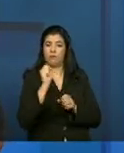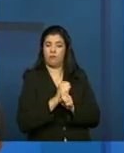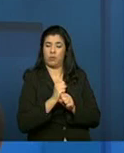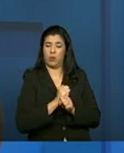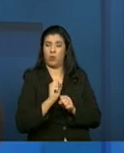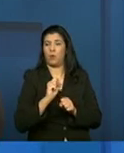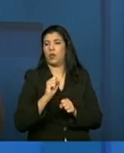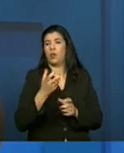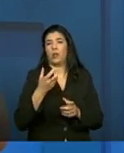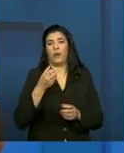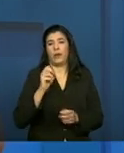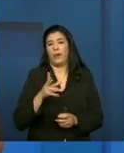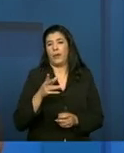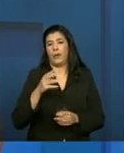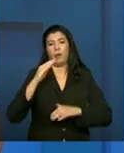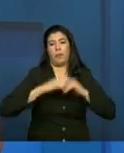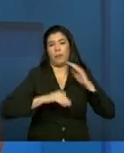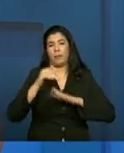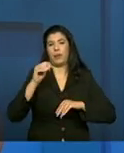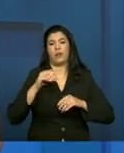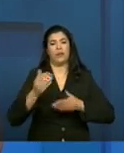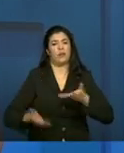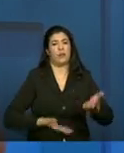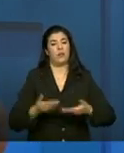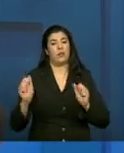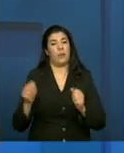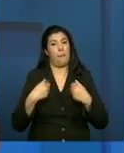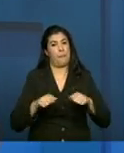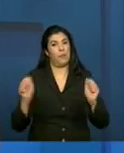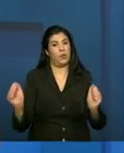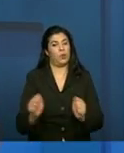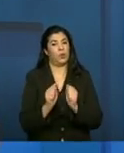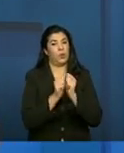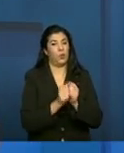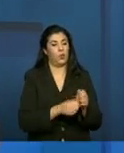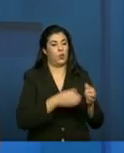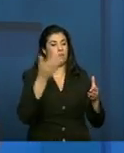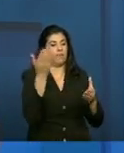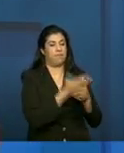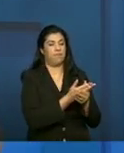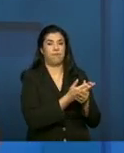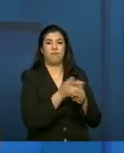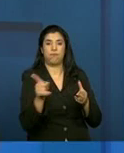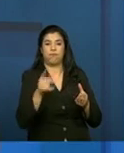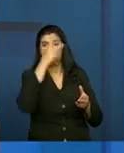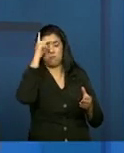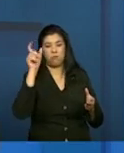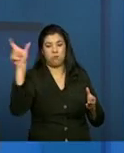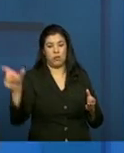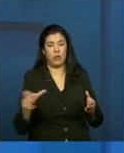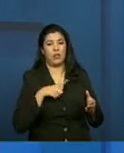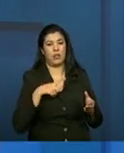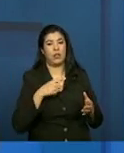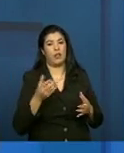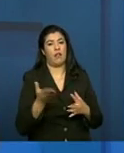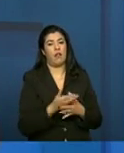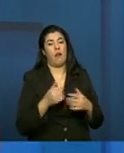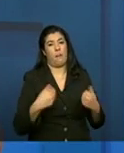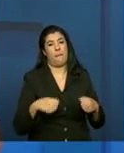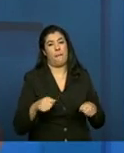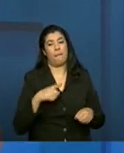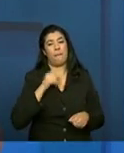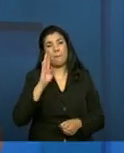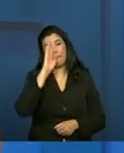o serviço, mas isso tem que estar junto do material da pessoa considerada em situação prioritária.